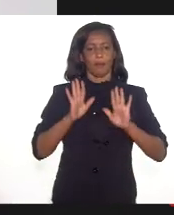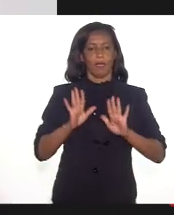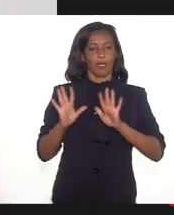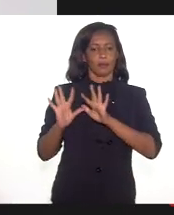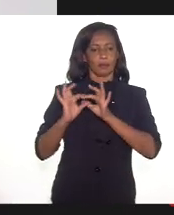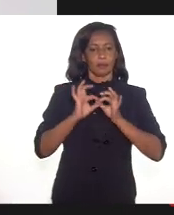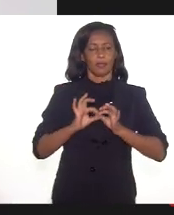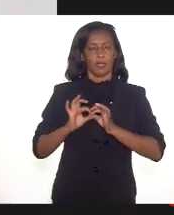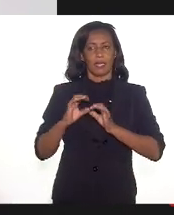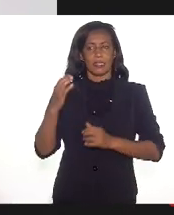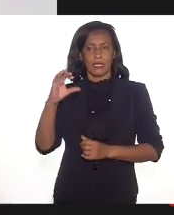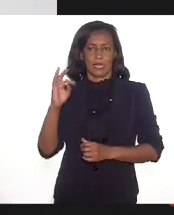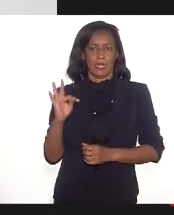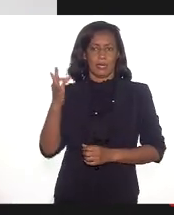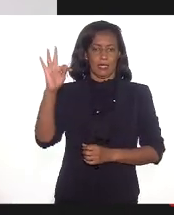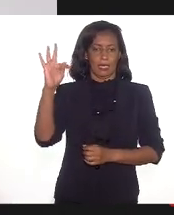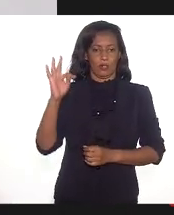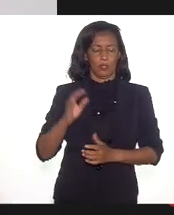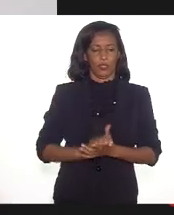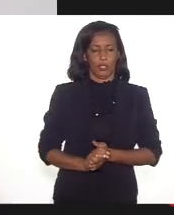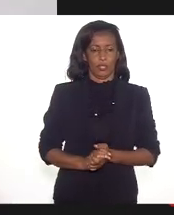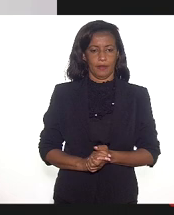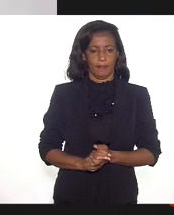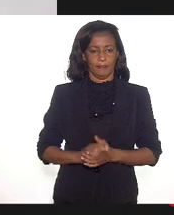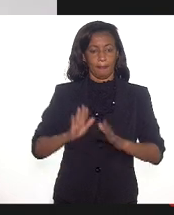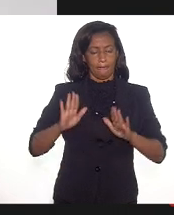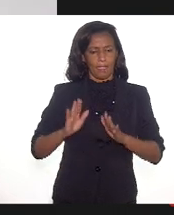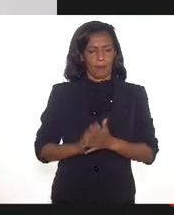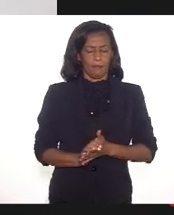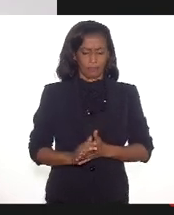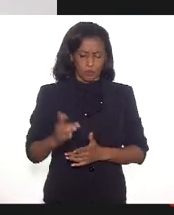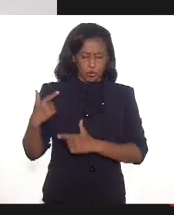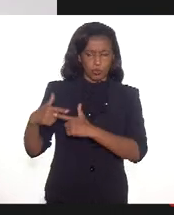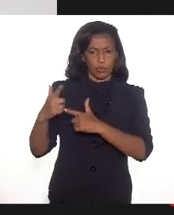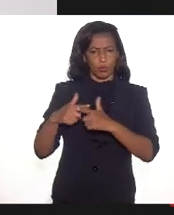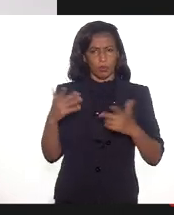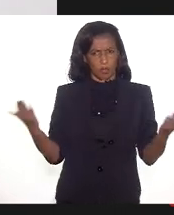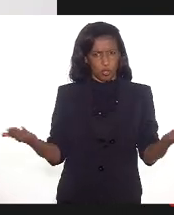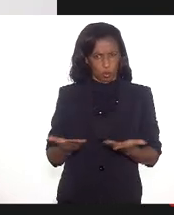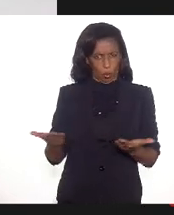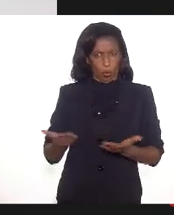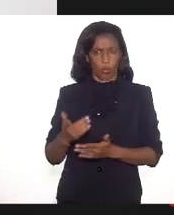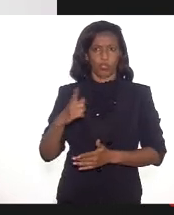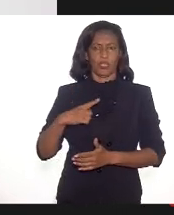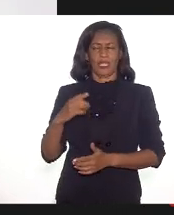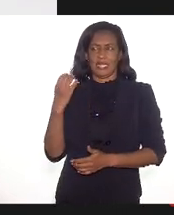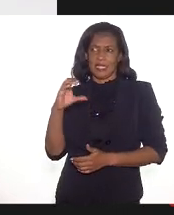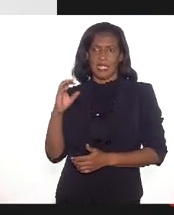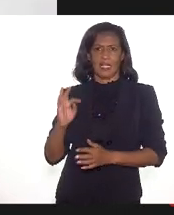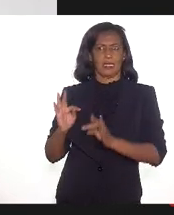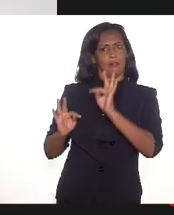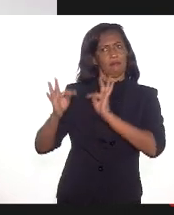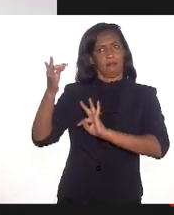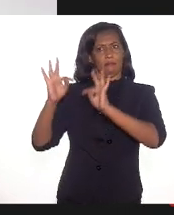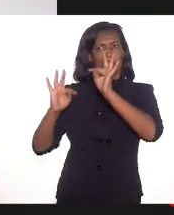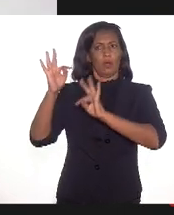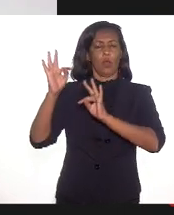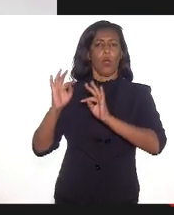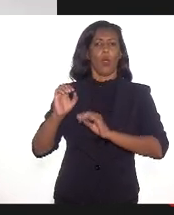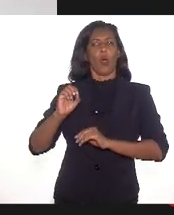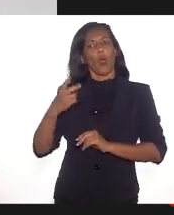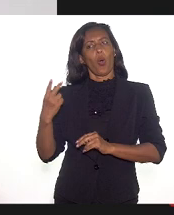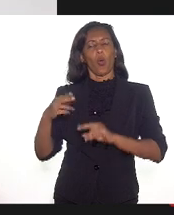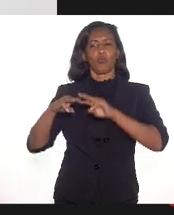à área de ciência e tecnologia. Mas, numa temática como essa, os problemas de um museu de ciência e tecnologia ou museu de história